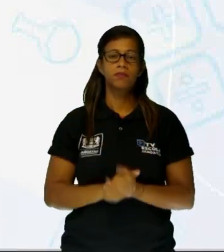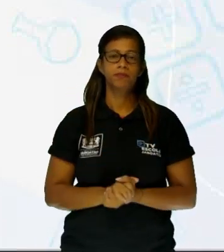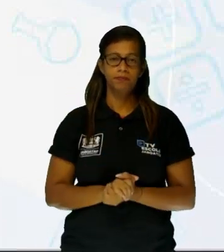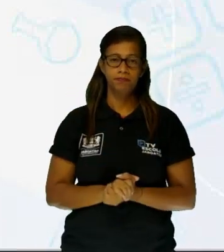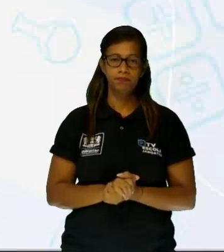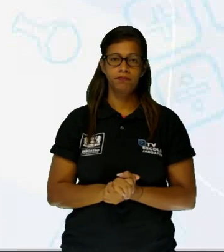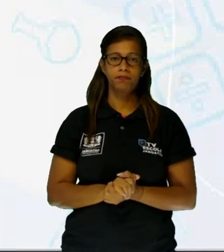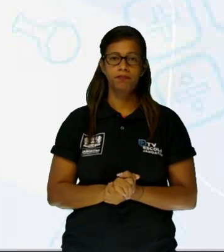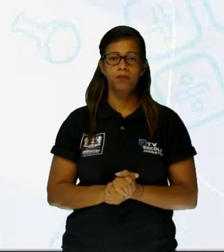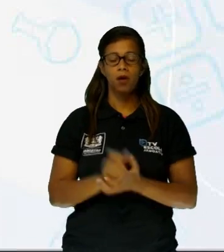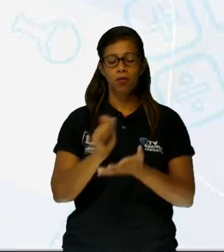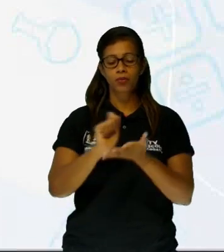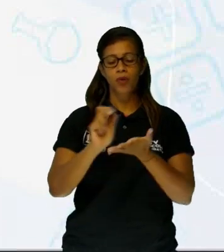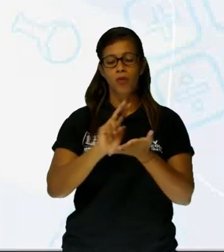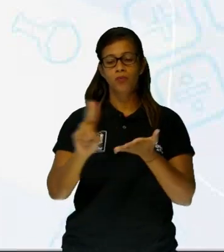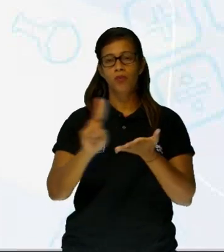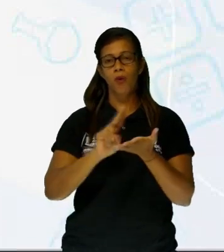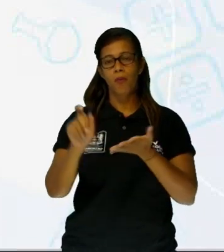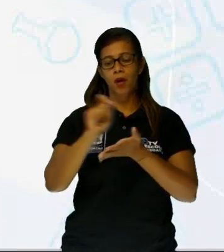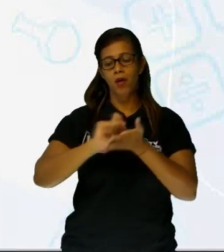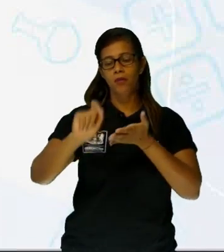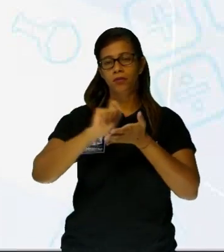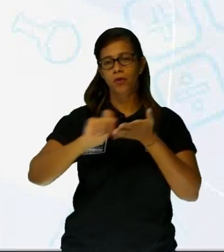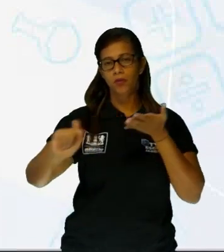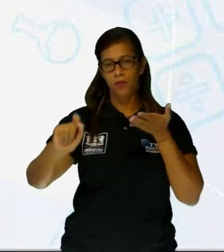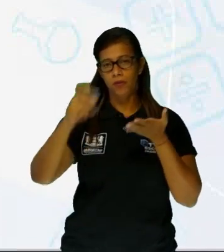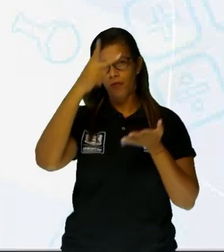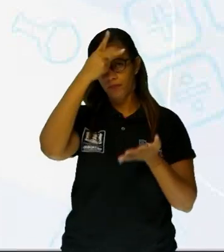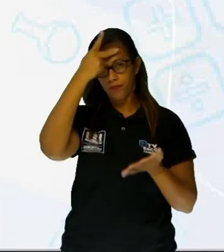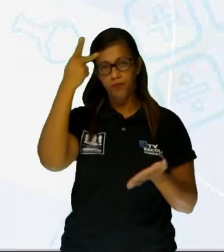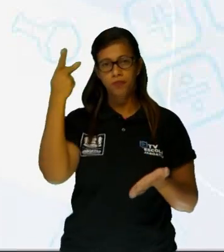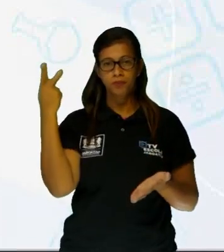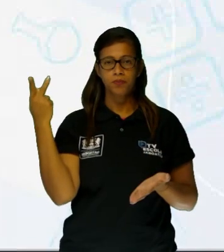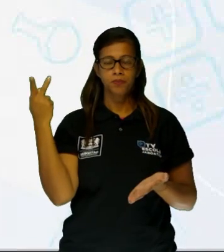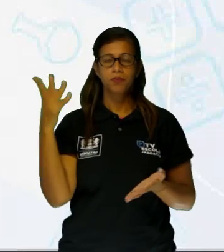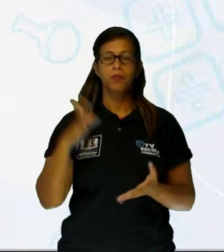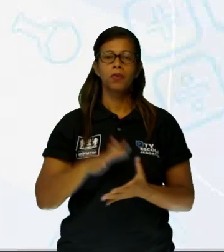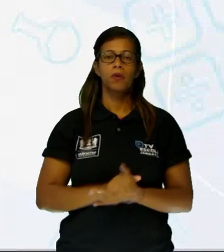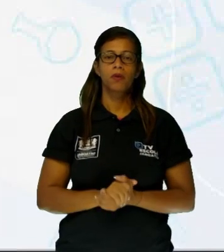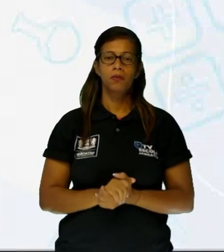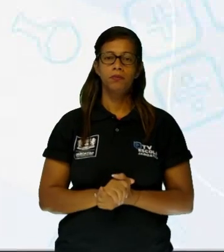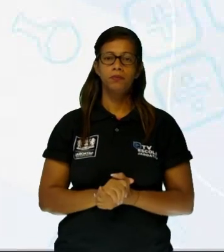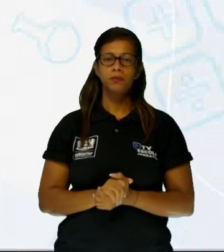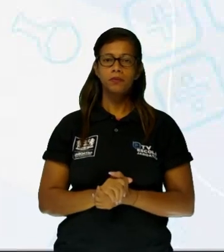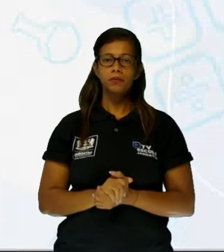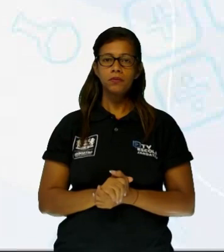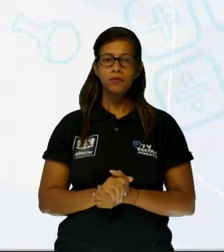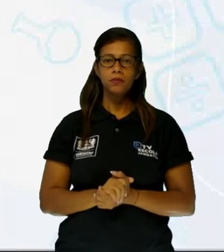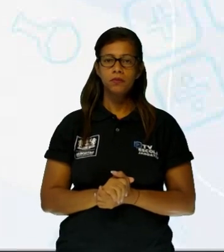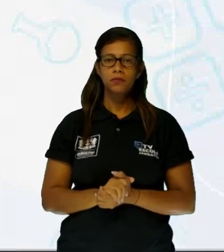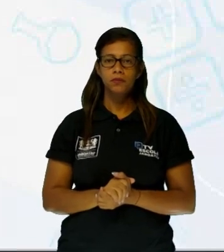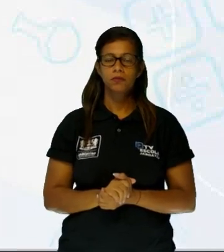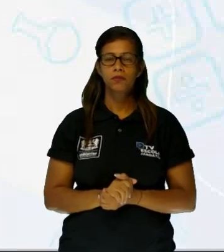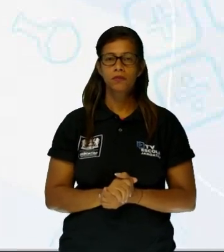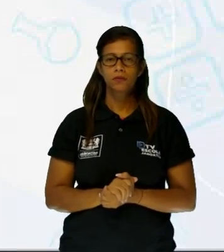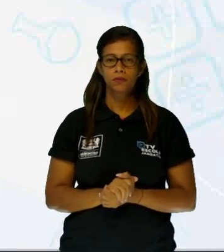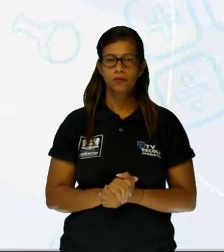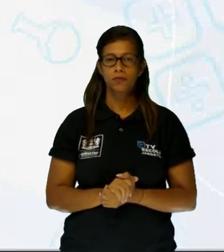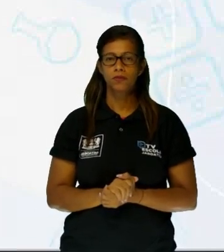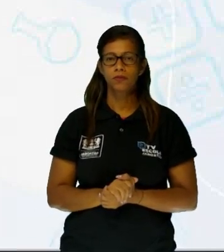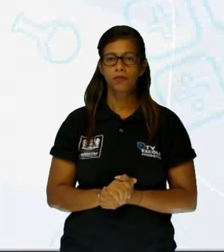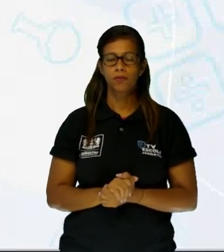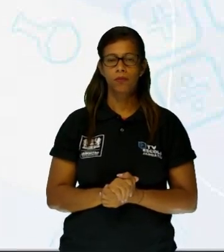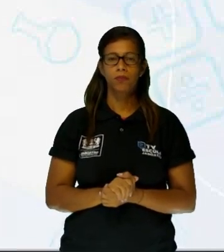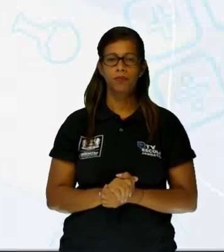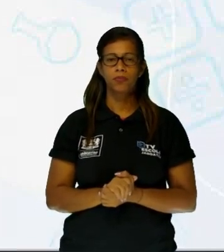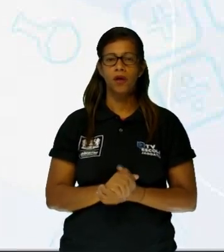engenheiro jornalista e escritor brasileiro. Que é a pessoa que teria trazido essa contribuição. As desculpas são as